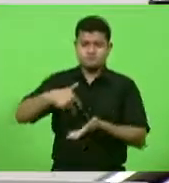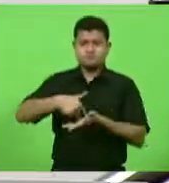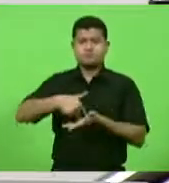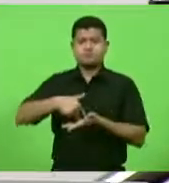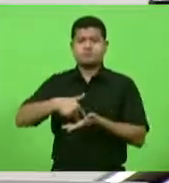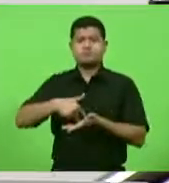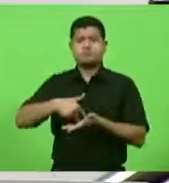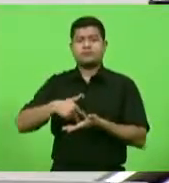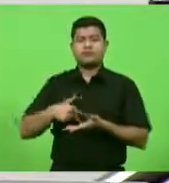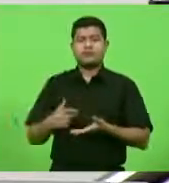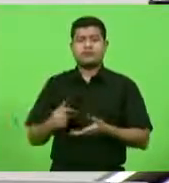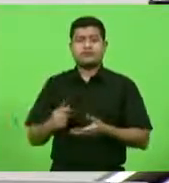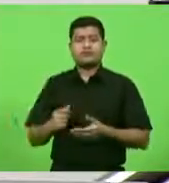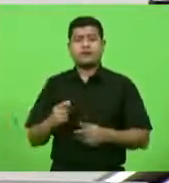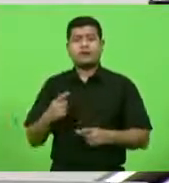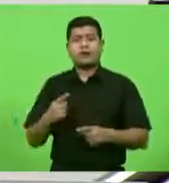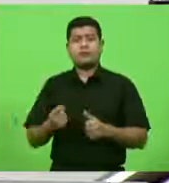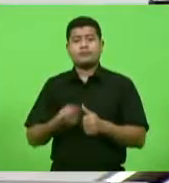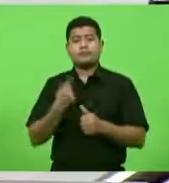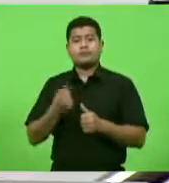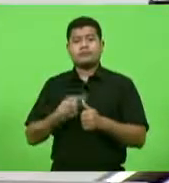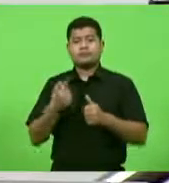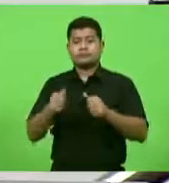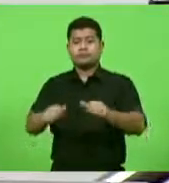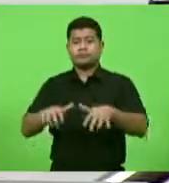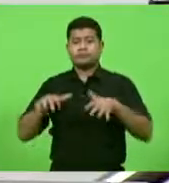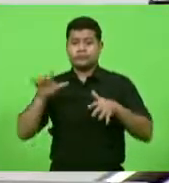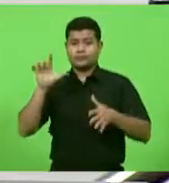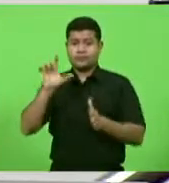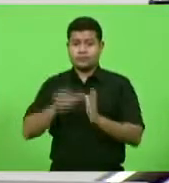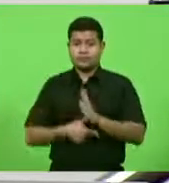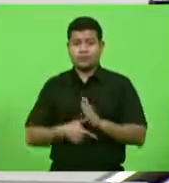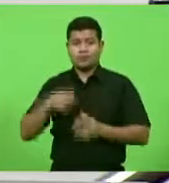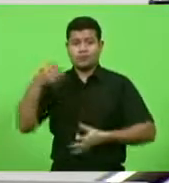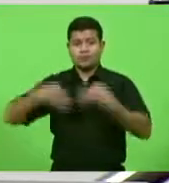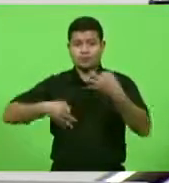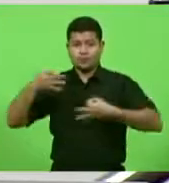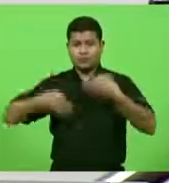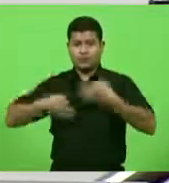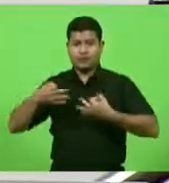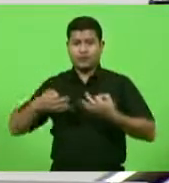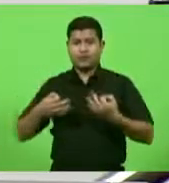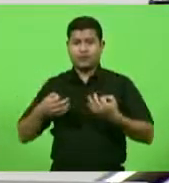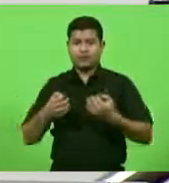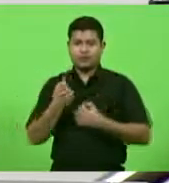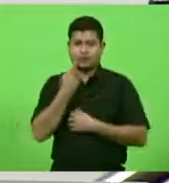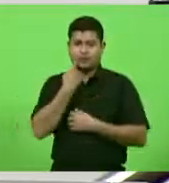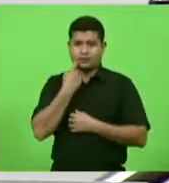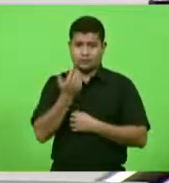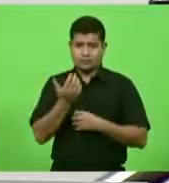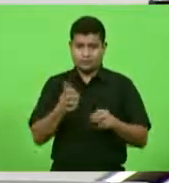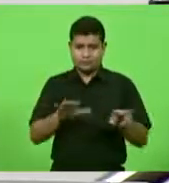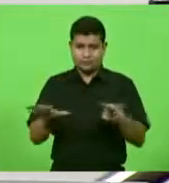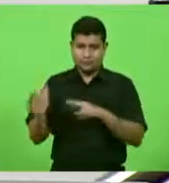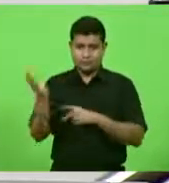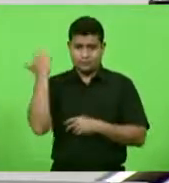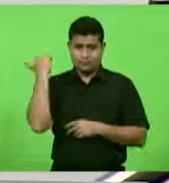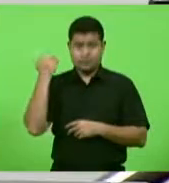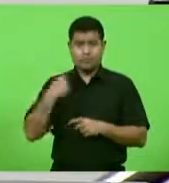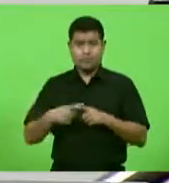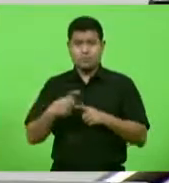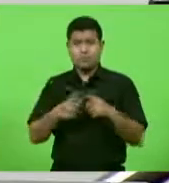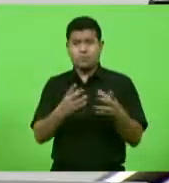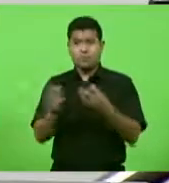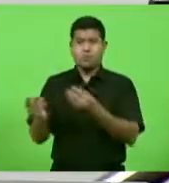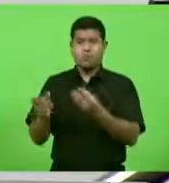a primeira sessão após o julgamento nessa sexta-feira porque muitas pessoas